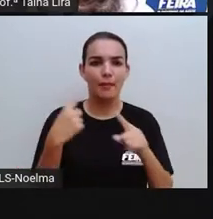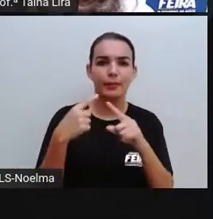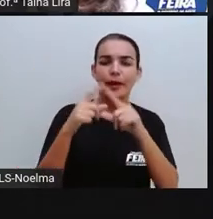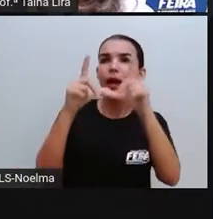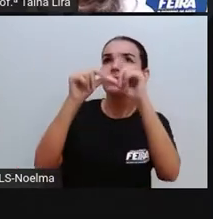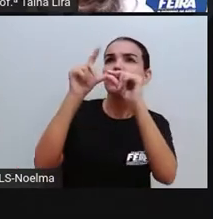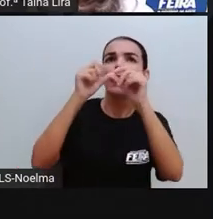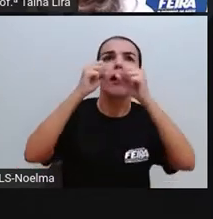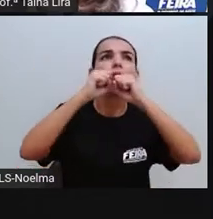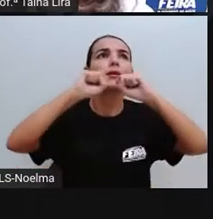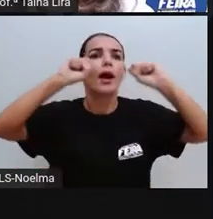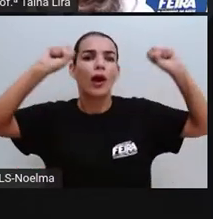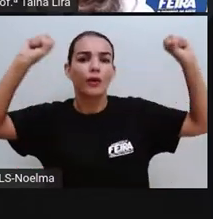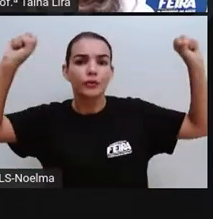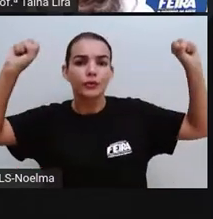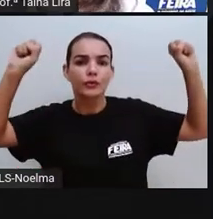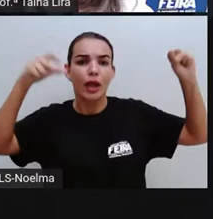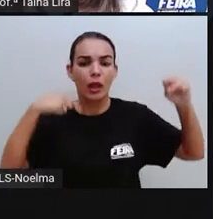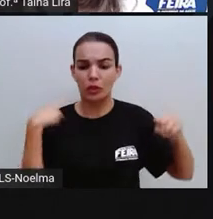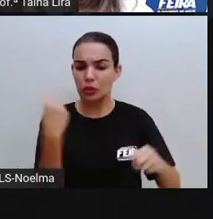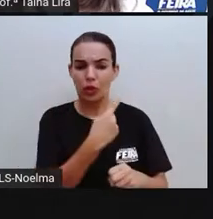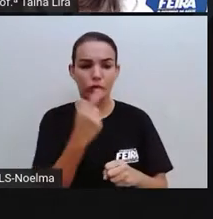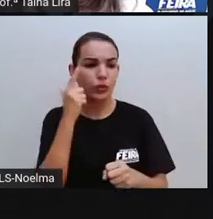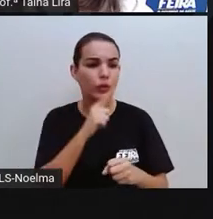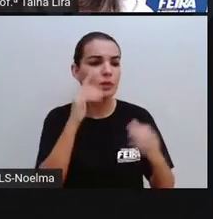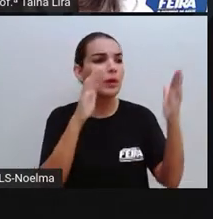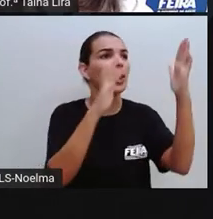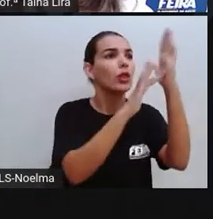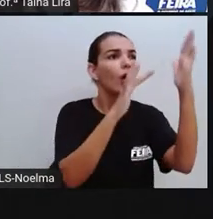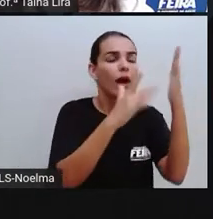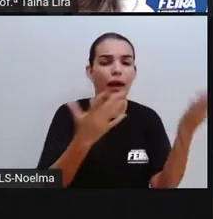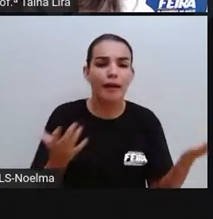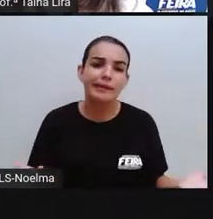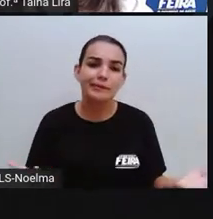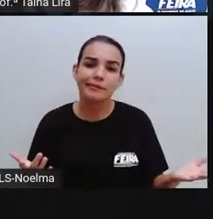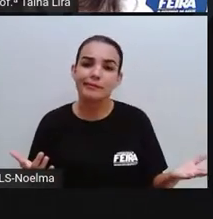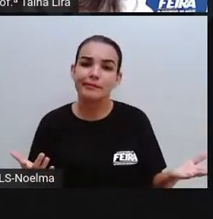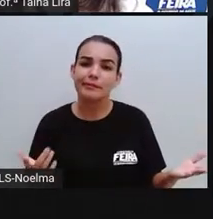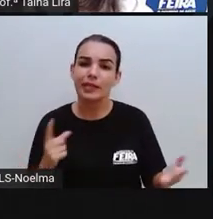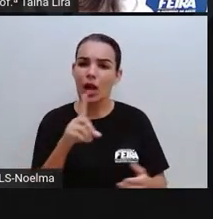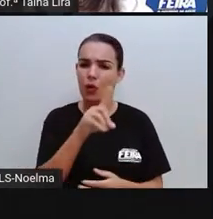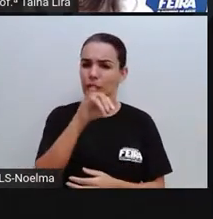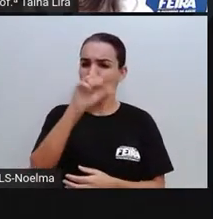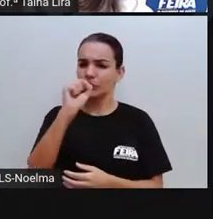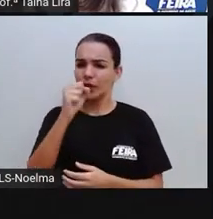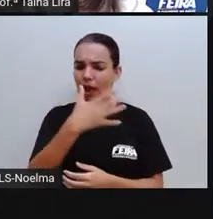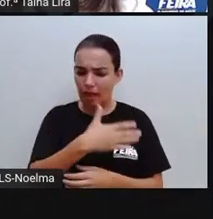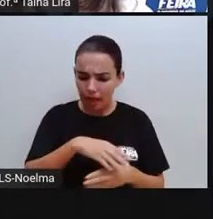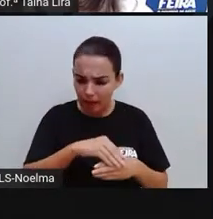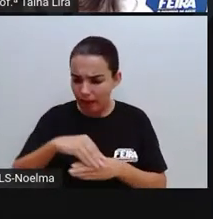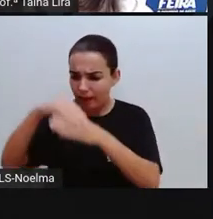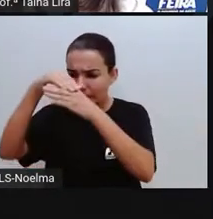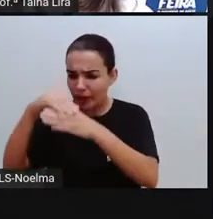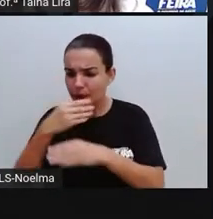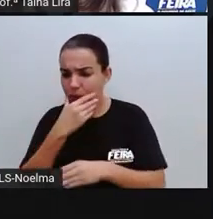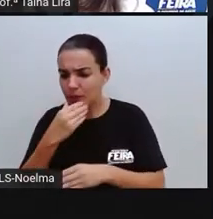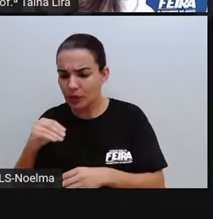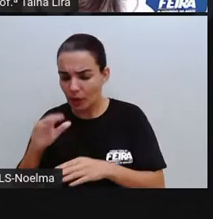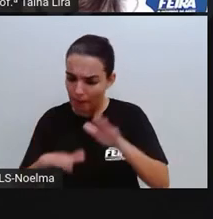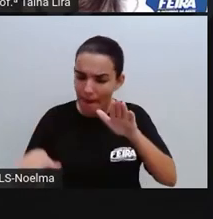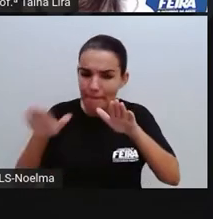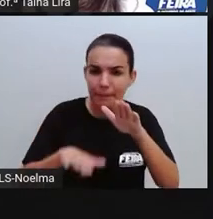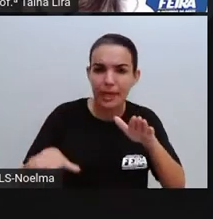estrelas são grandes e nós não conseguimos tocar? Um dia, levaram Bento para a praia